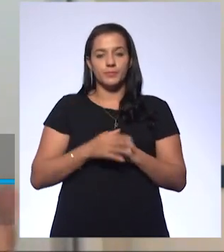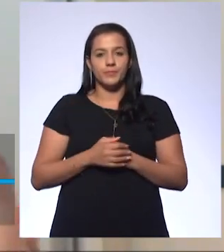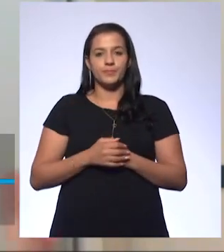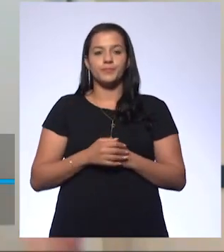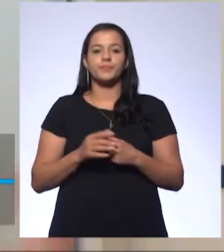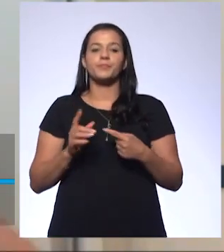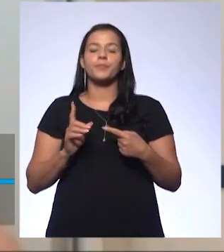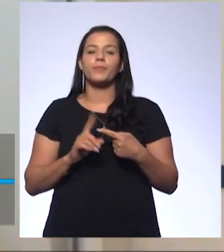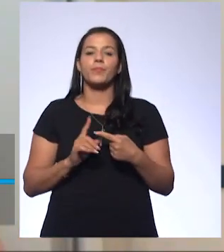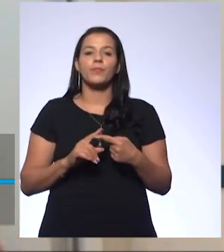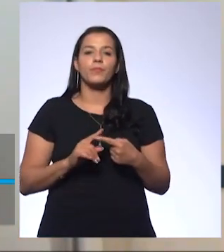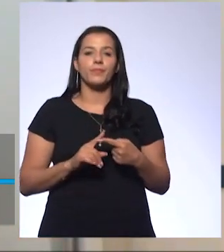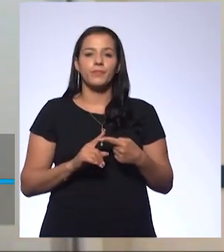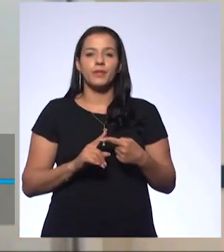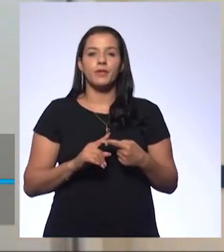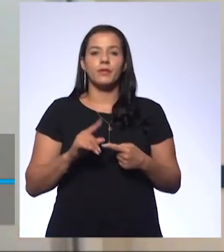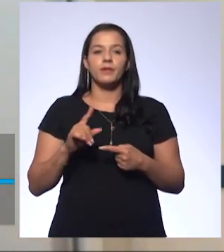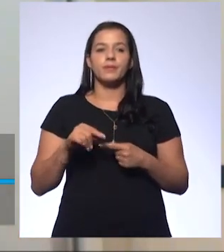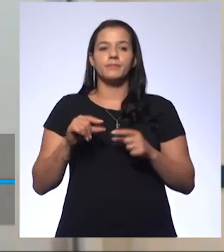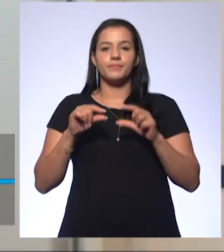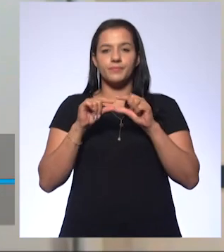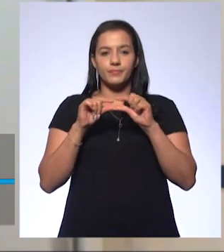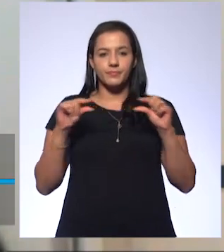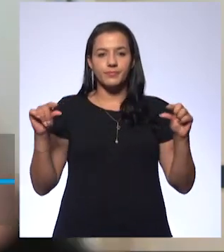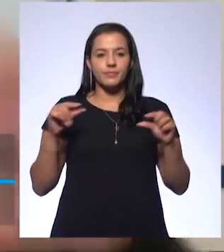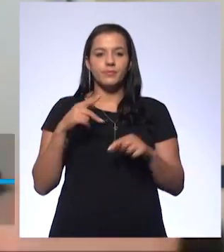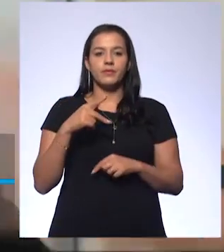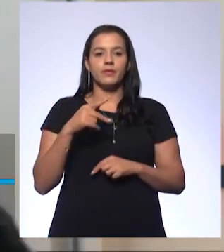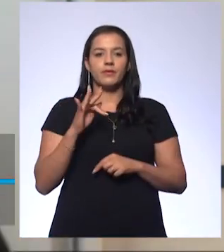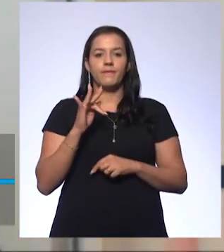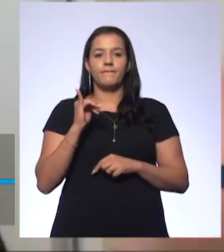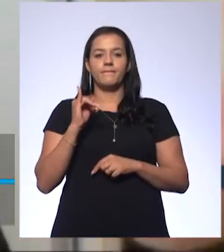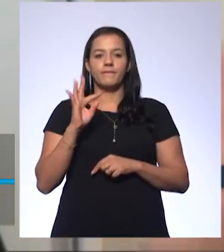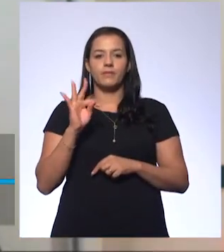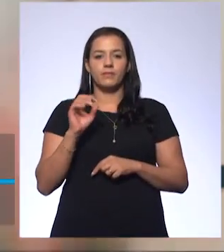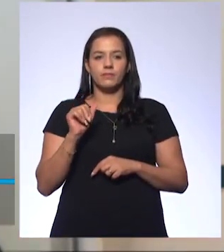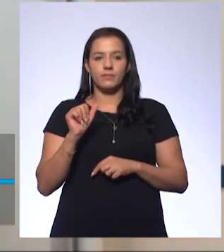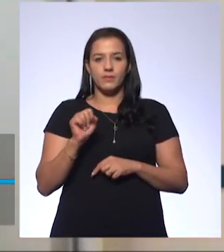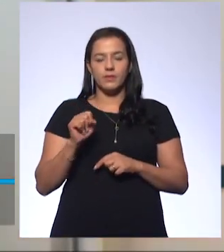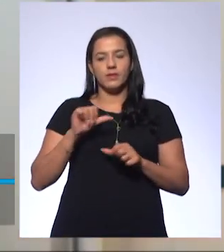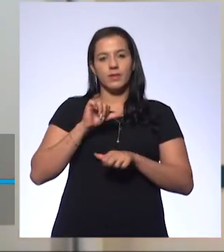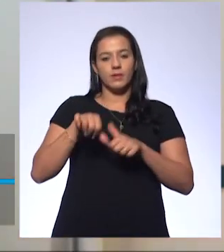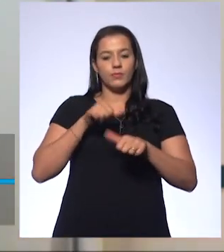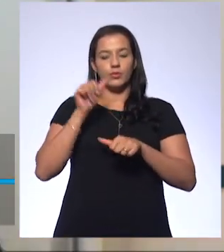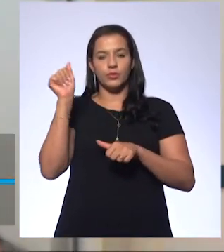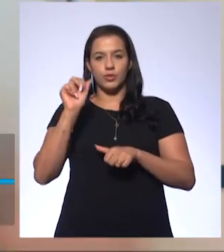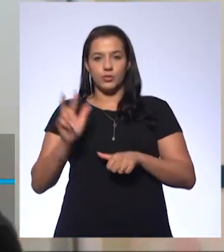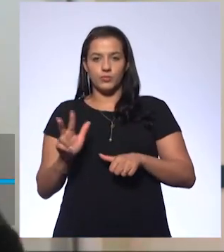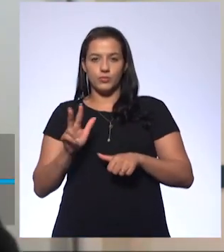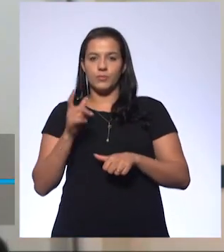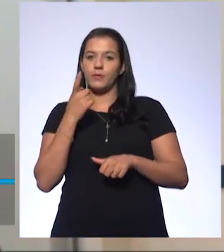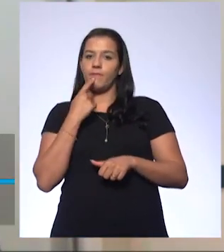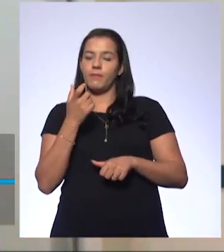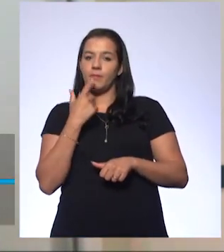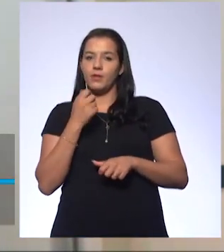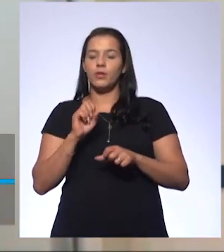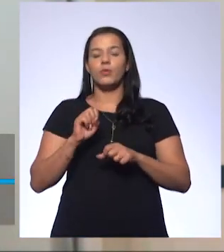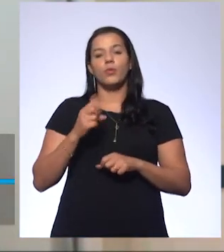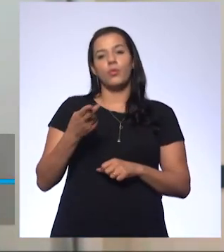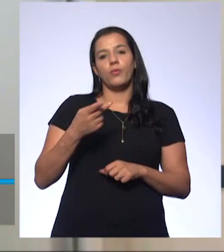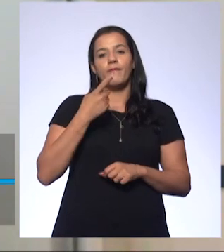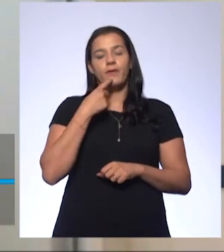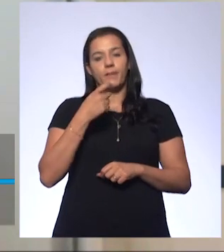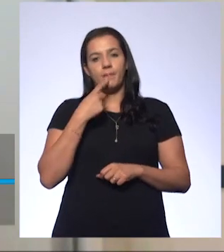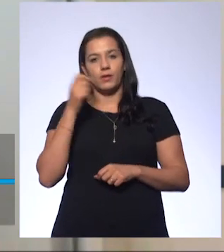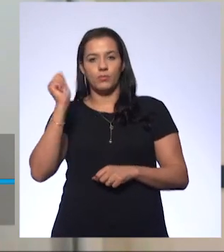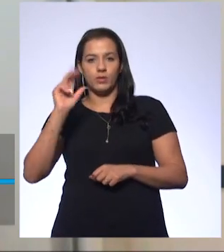um que são as fitinhas de torna-sol. Ela pode mudar de azul para vermelho ou de vermelho para azul de acordo com